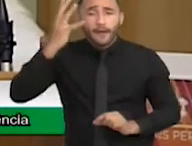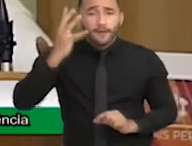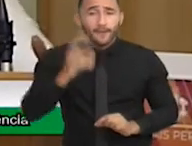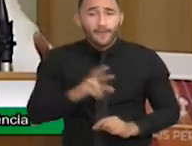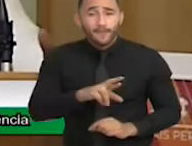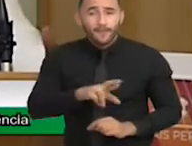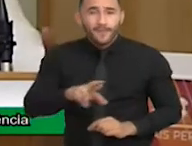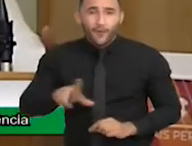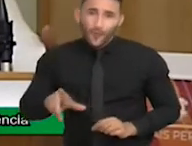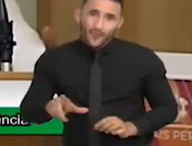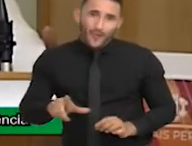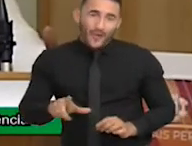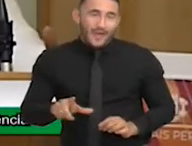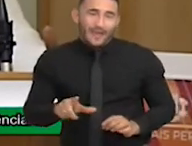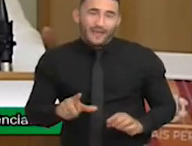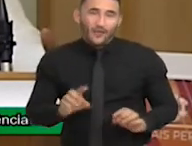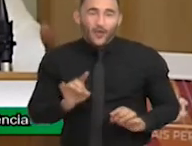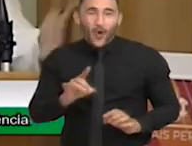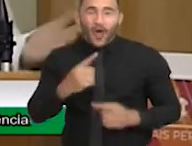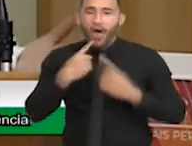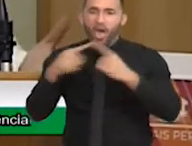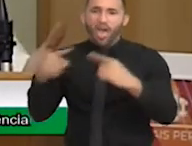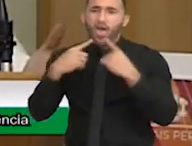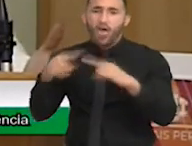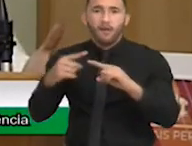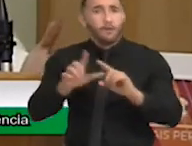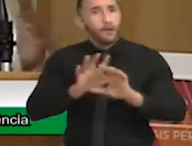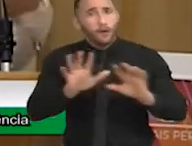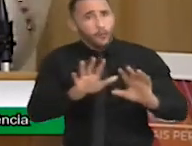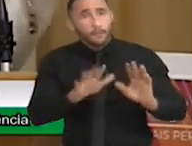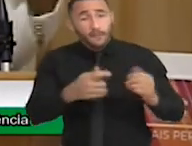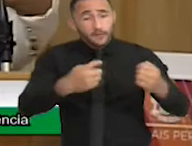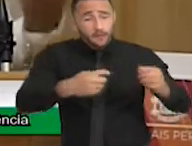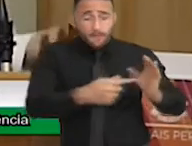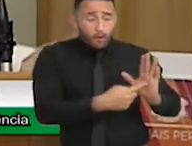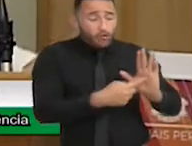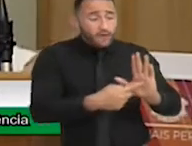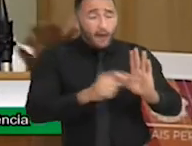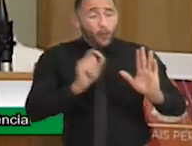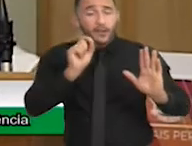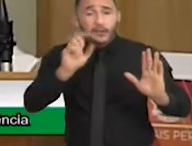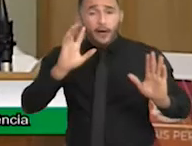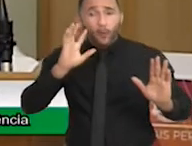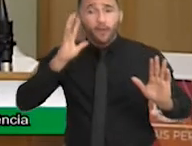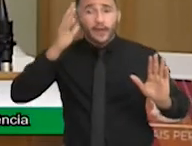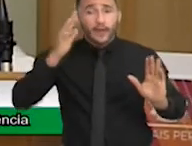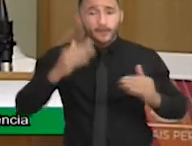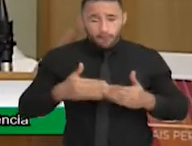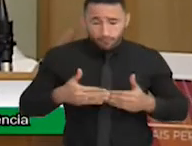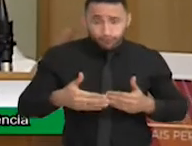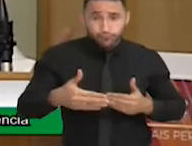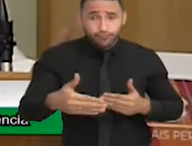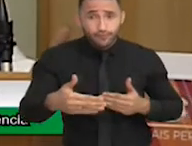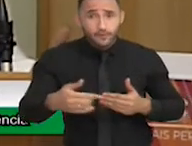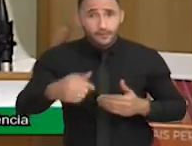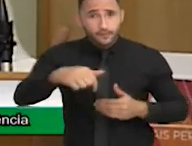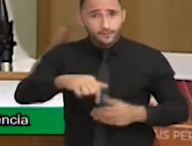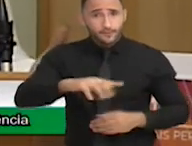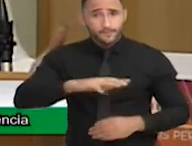justo a gente só criticar, a gente tem que mostrar também o que acontece no município, o que está acontecendo.